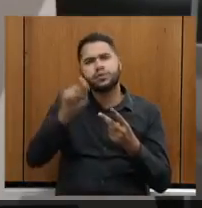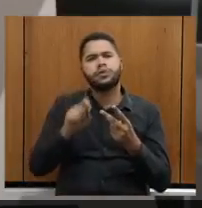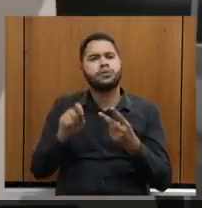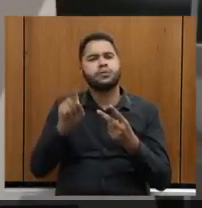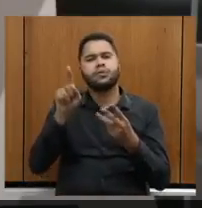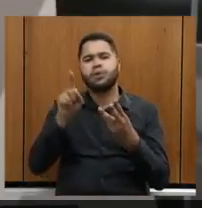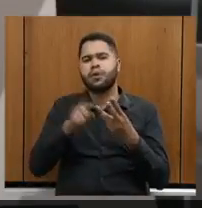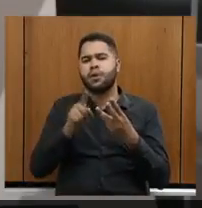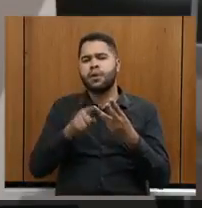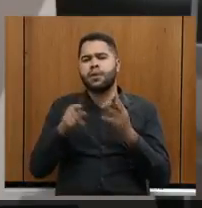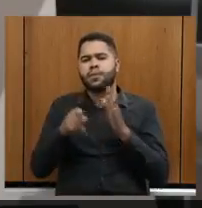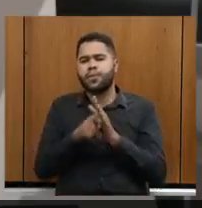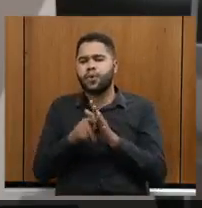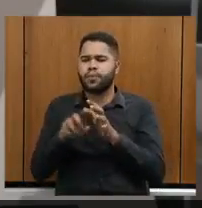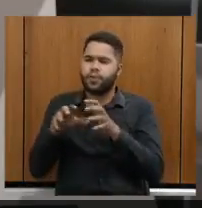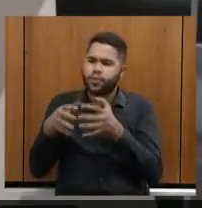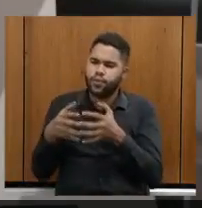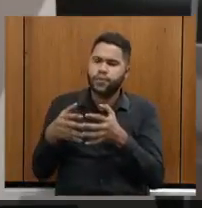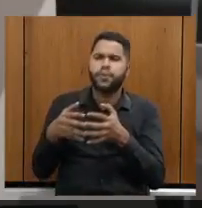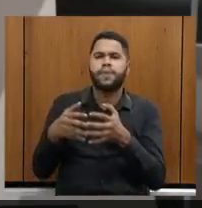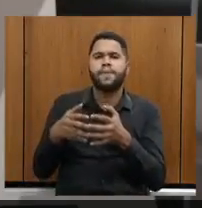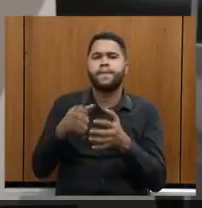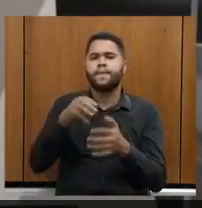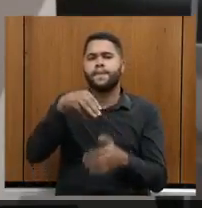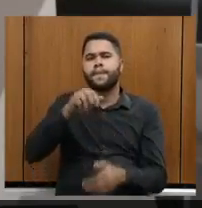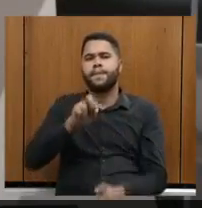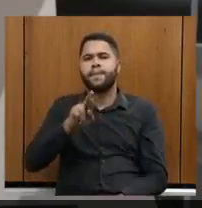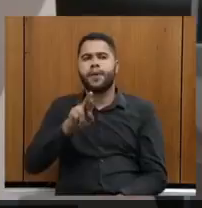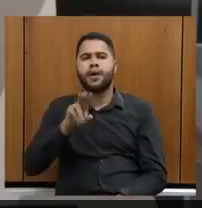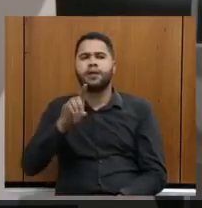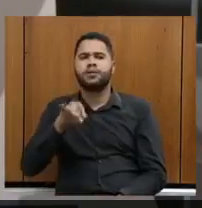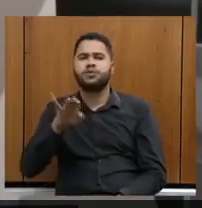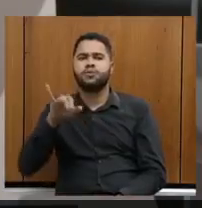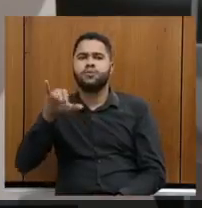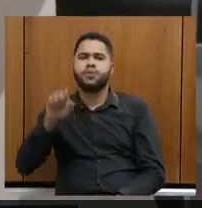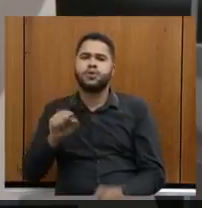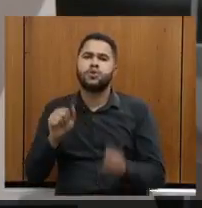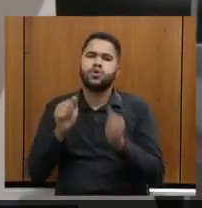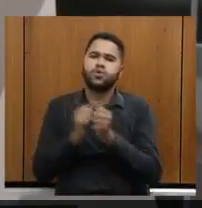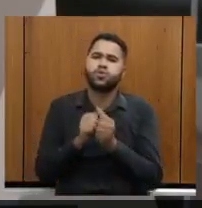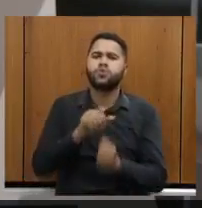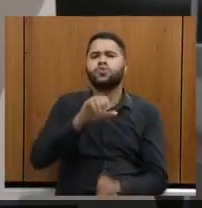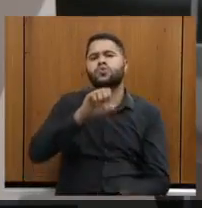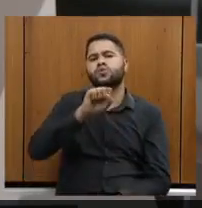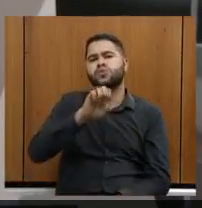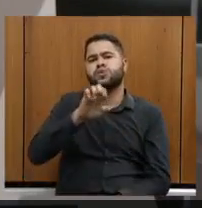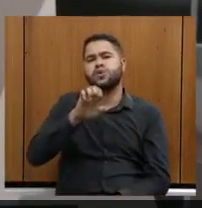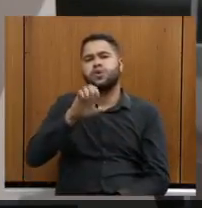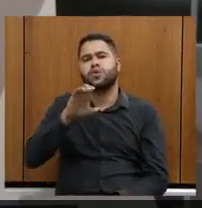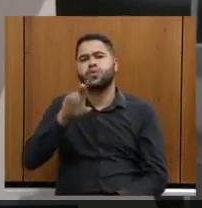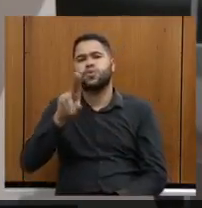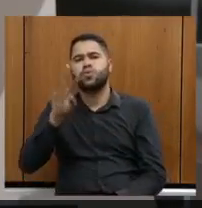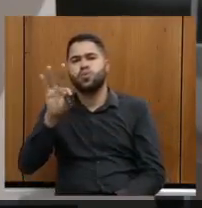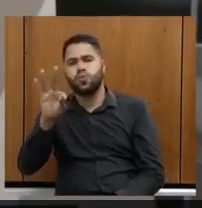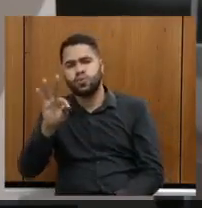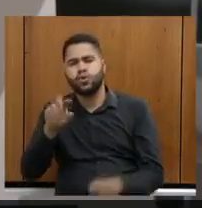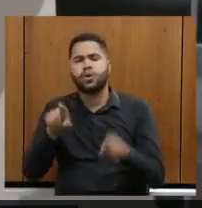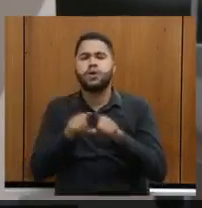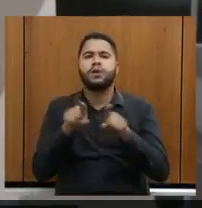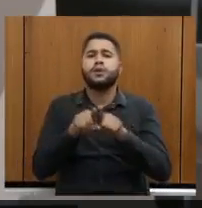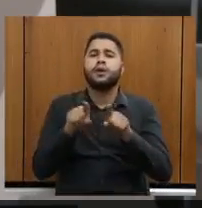o Circuito de Grutas de Mar de Minas, juntamente com a Secult, a Assembleia de Minas Gerais,